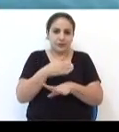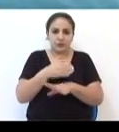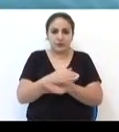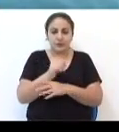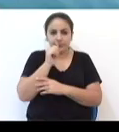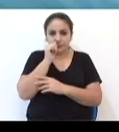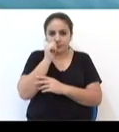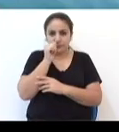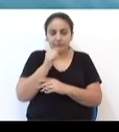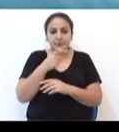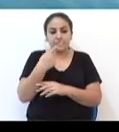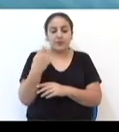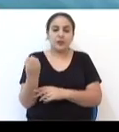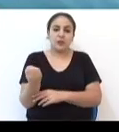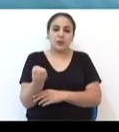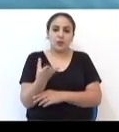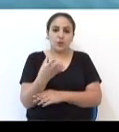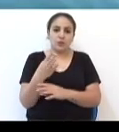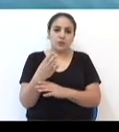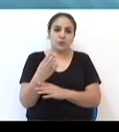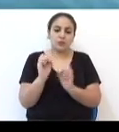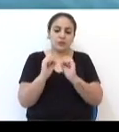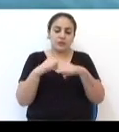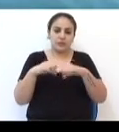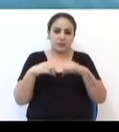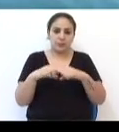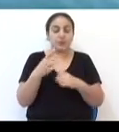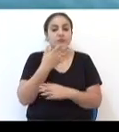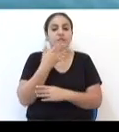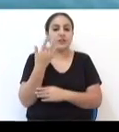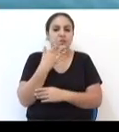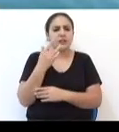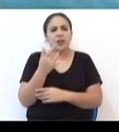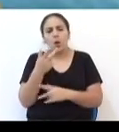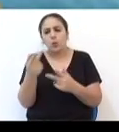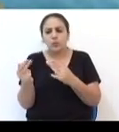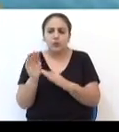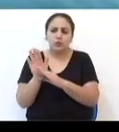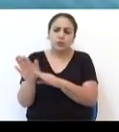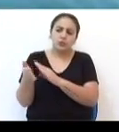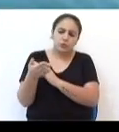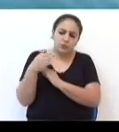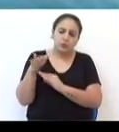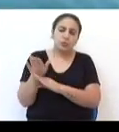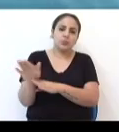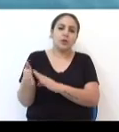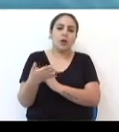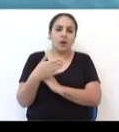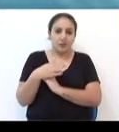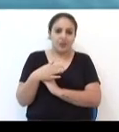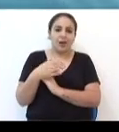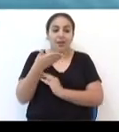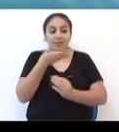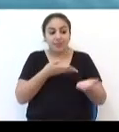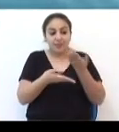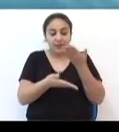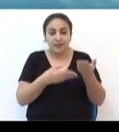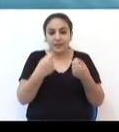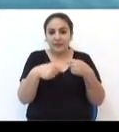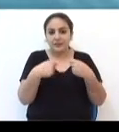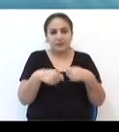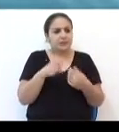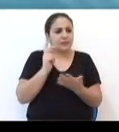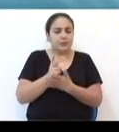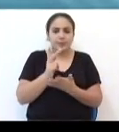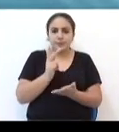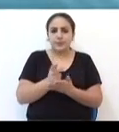desse nosso sistema. Isso facilita, uns ajudam os outros, uns suprem as necessidades dos outros a